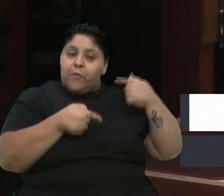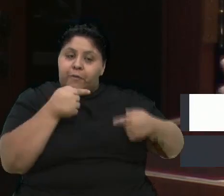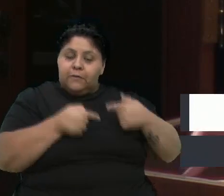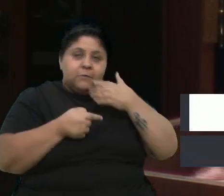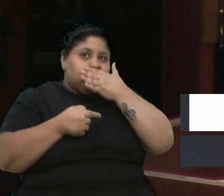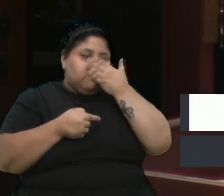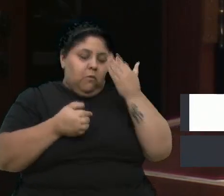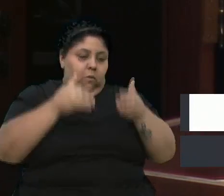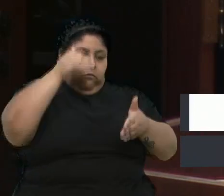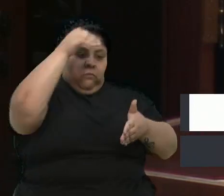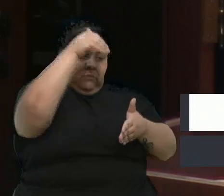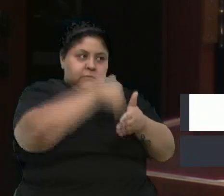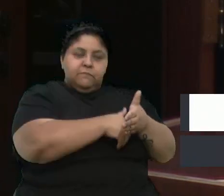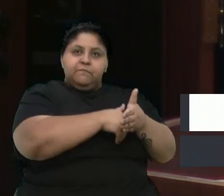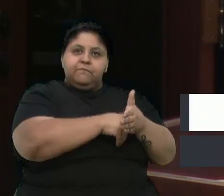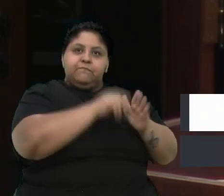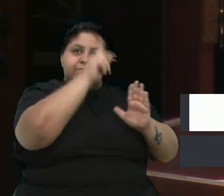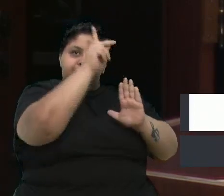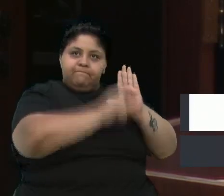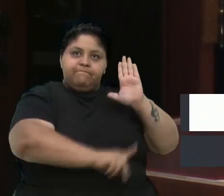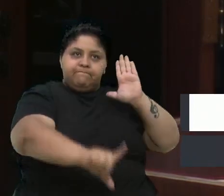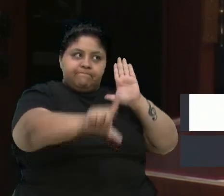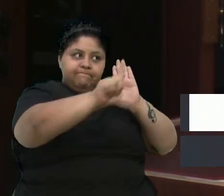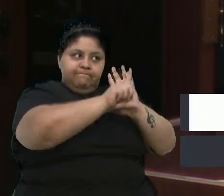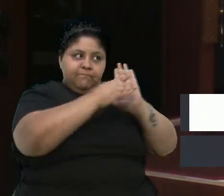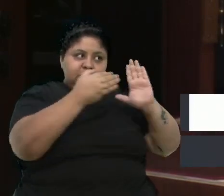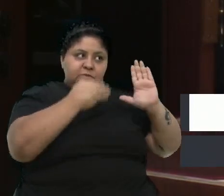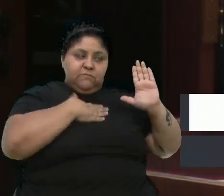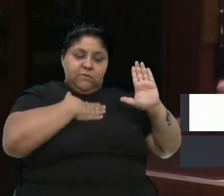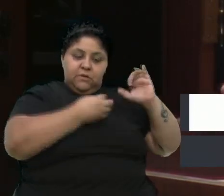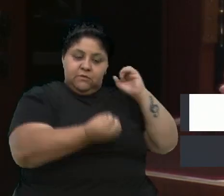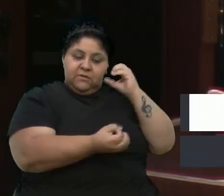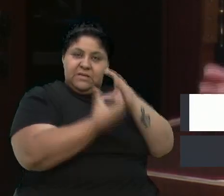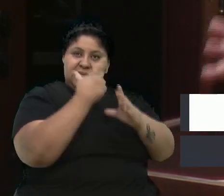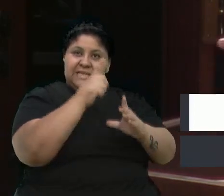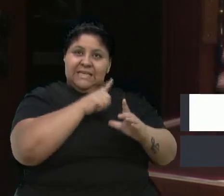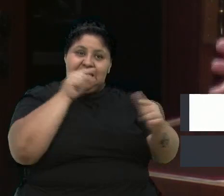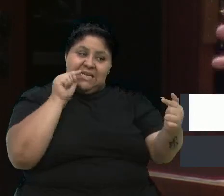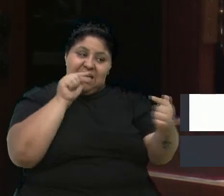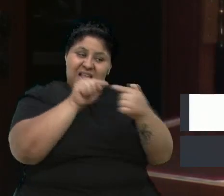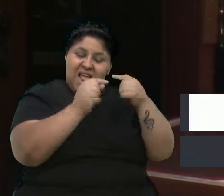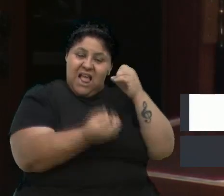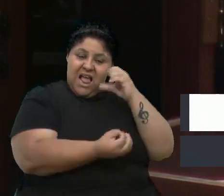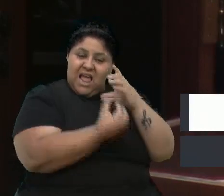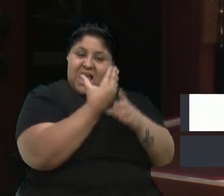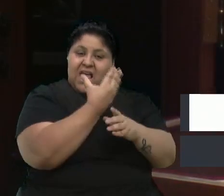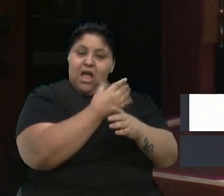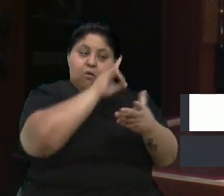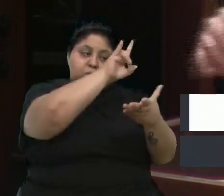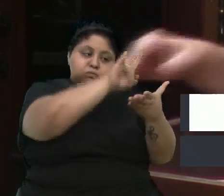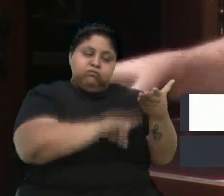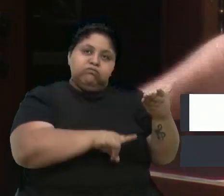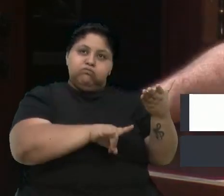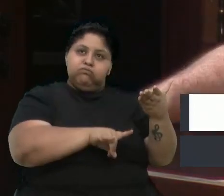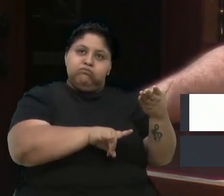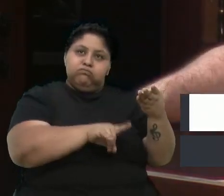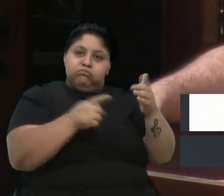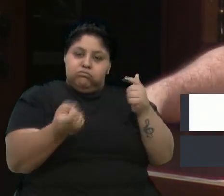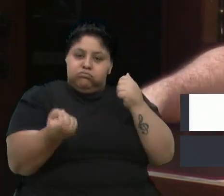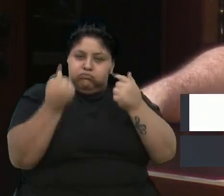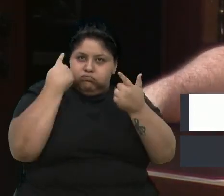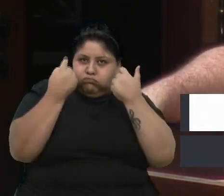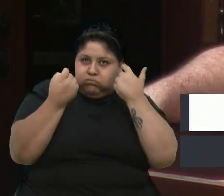votar esse projeto de lei de minha autoria, que tem como objetivo criar um dossiê da violência